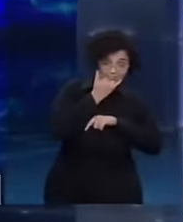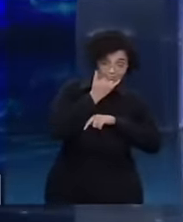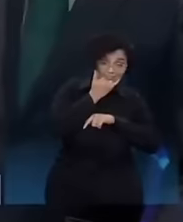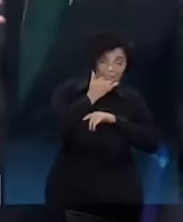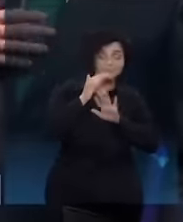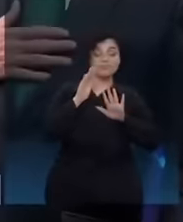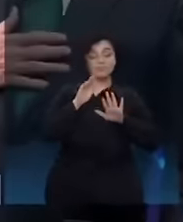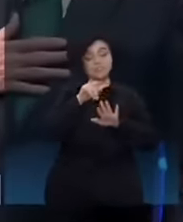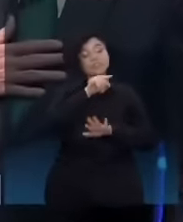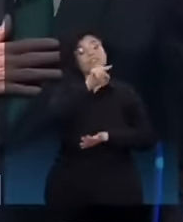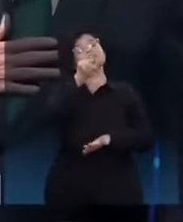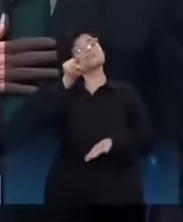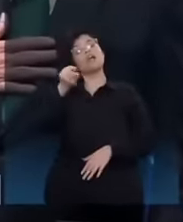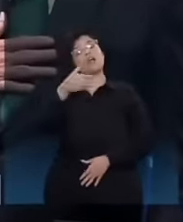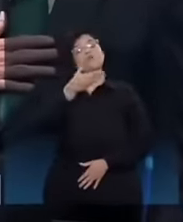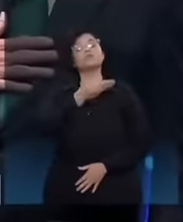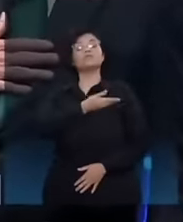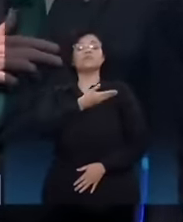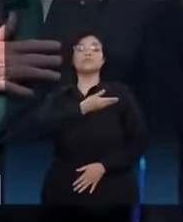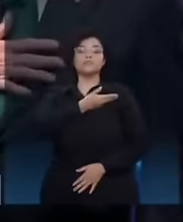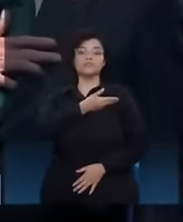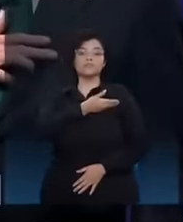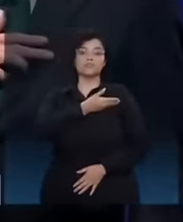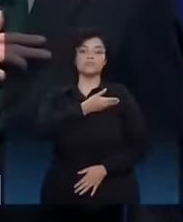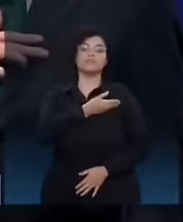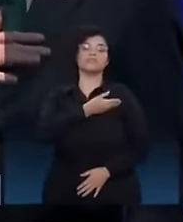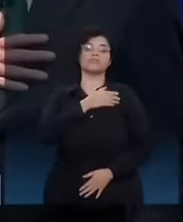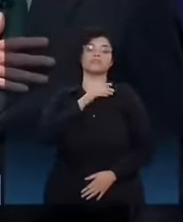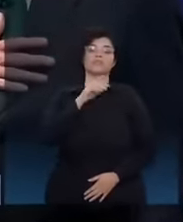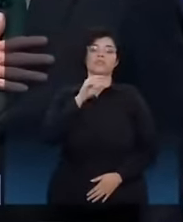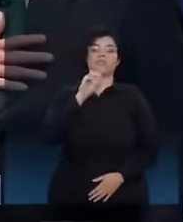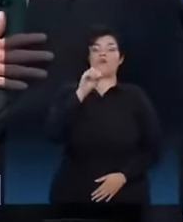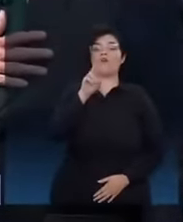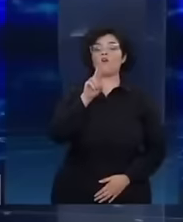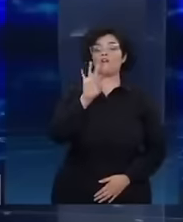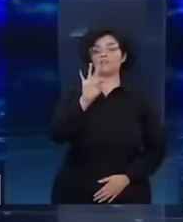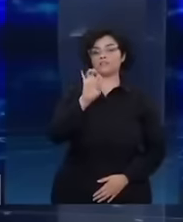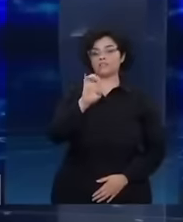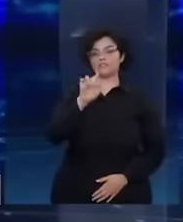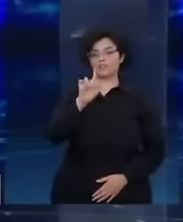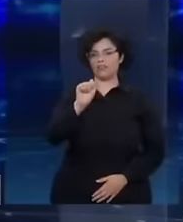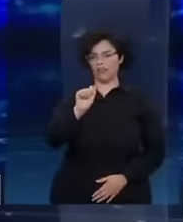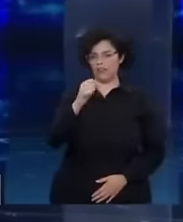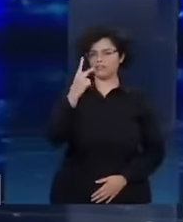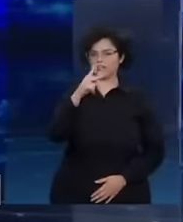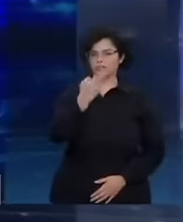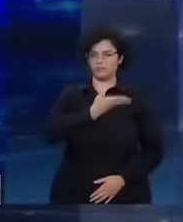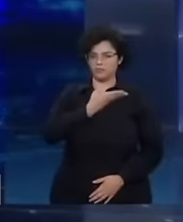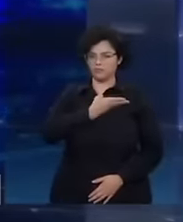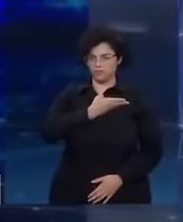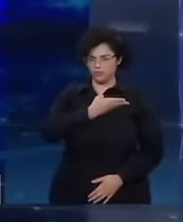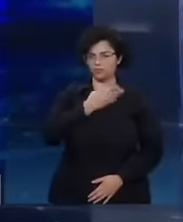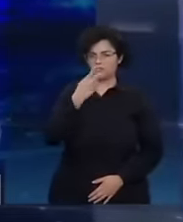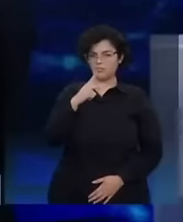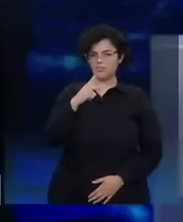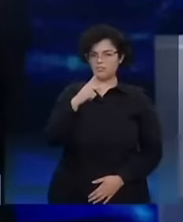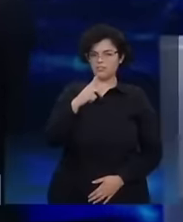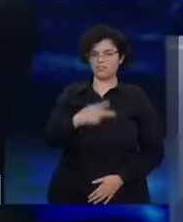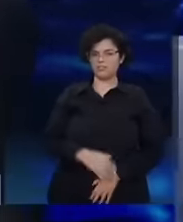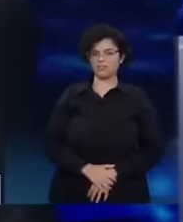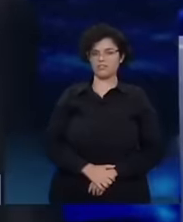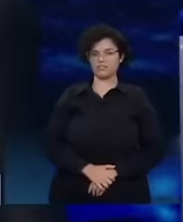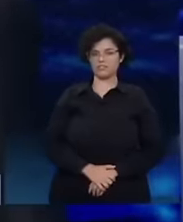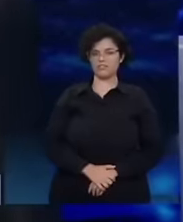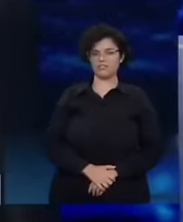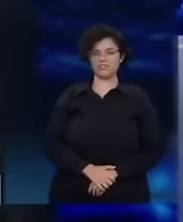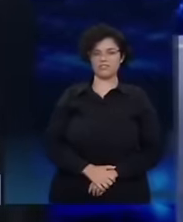Vamos falar dos seus amigos. Vamos. Daniel Ortega? Vamos. Ortega? É seu amigo, não é? Vamos falar. É Ortega seu amigo? Vamos falar. É